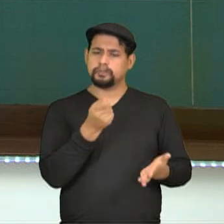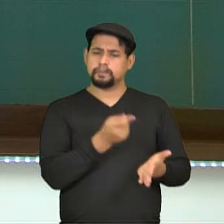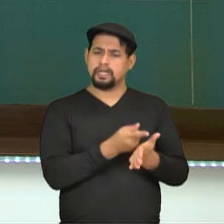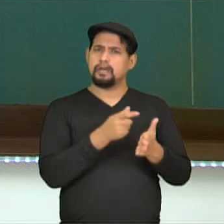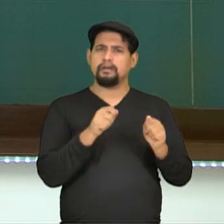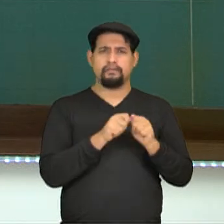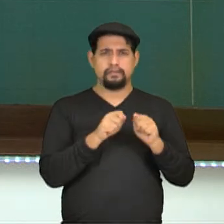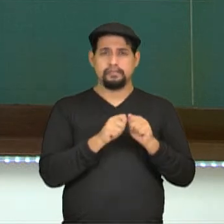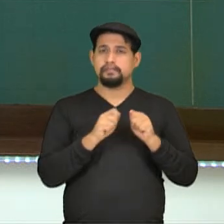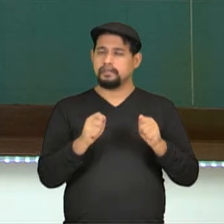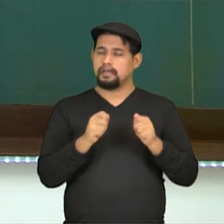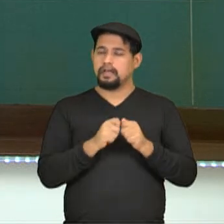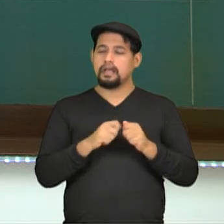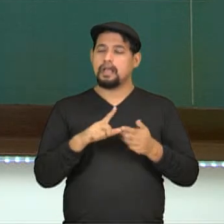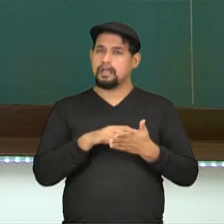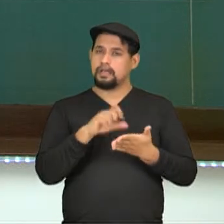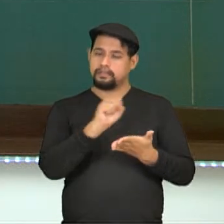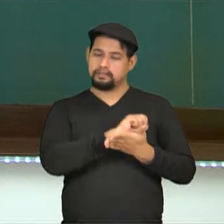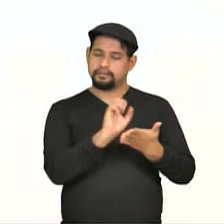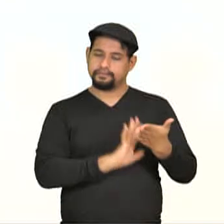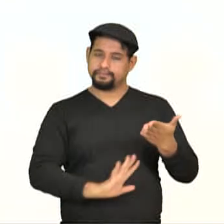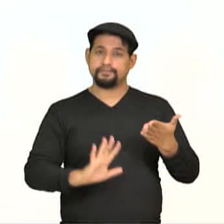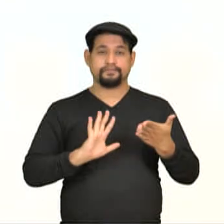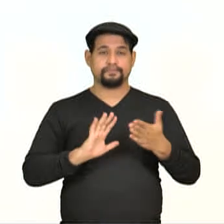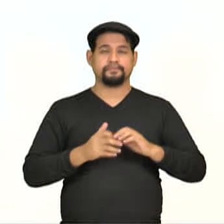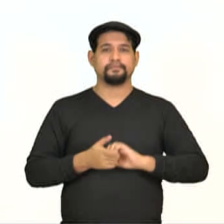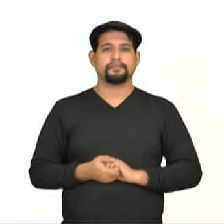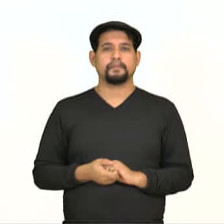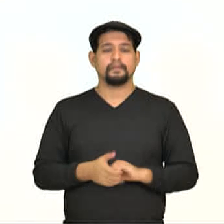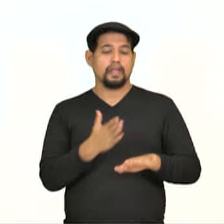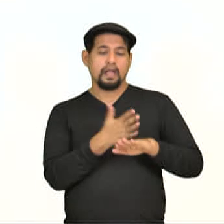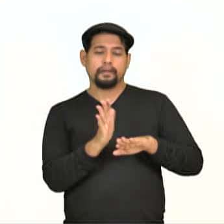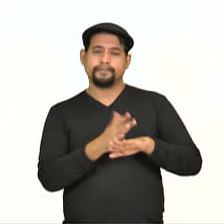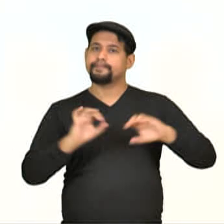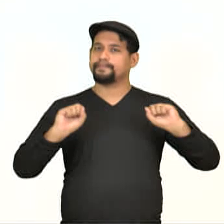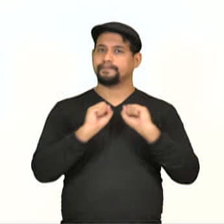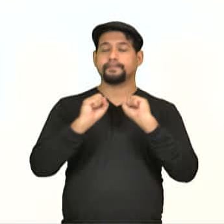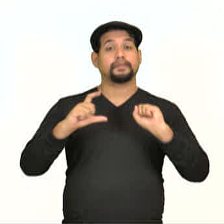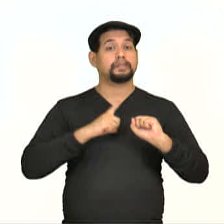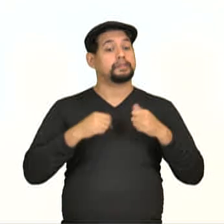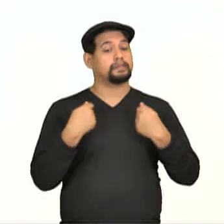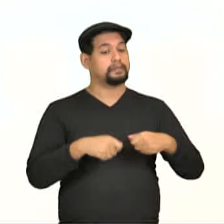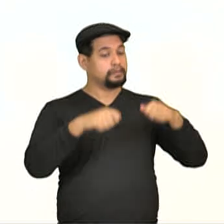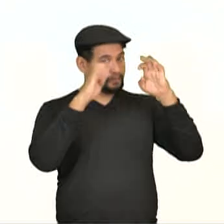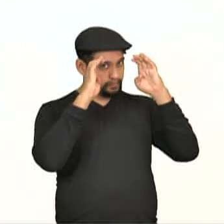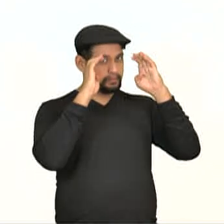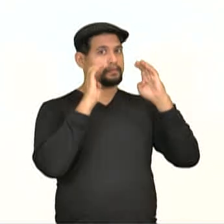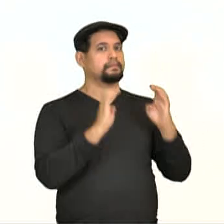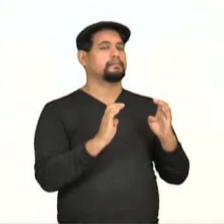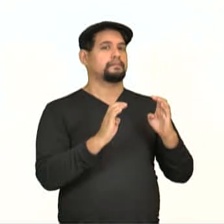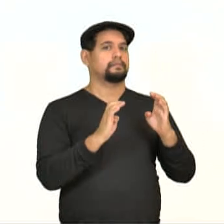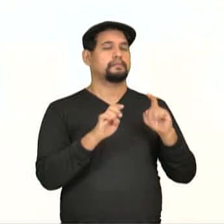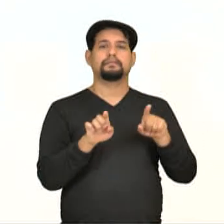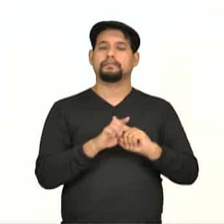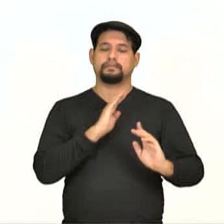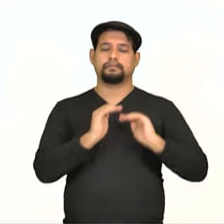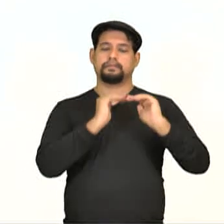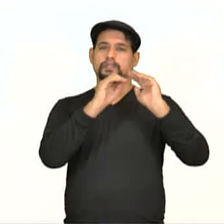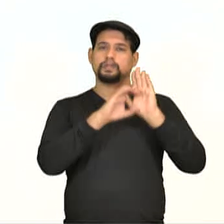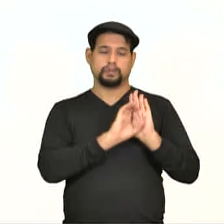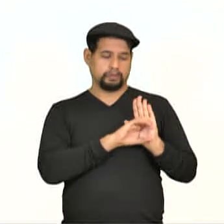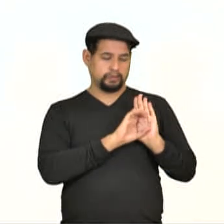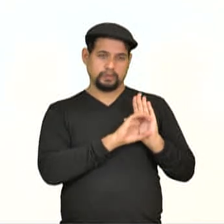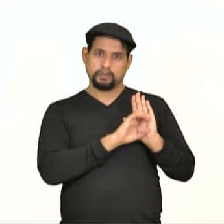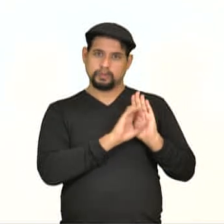realizar aquela modalidade esportiva. A prática esportiva inspira respeito ao próximo, construindo conceitos